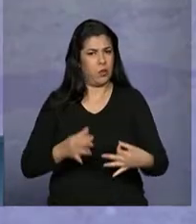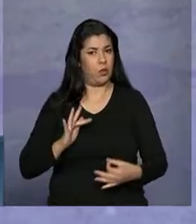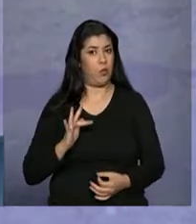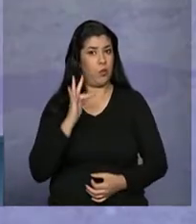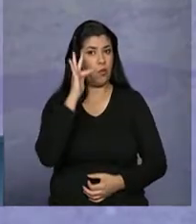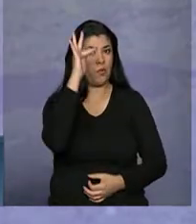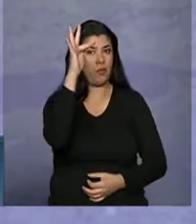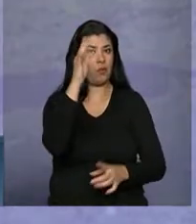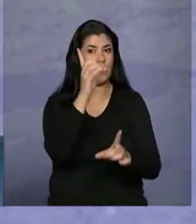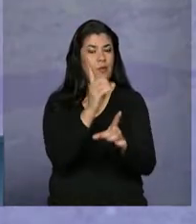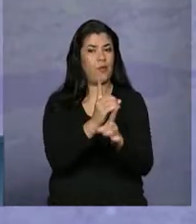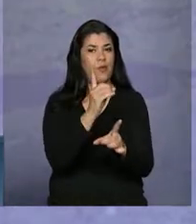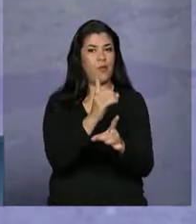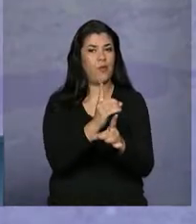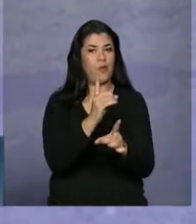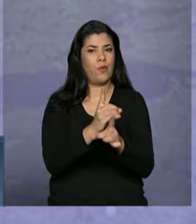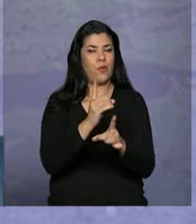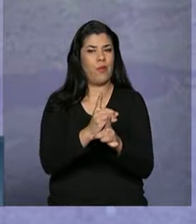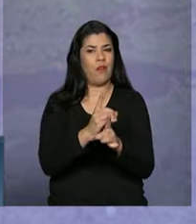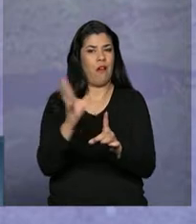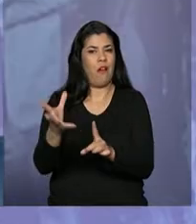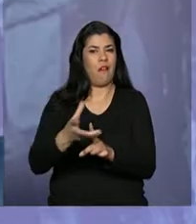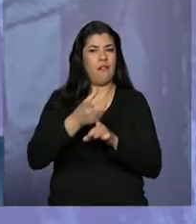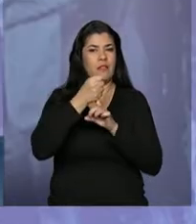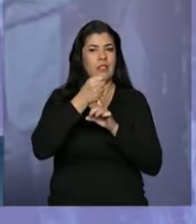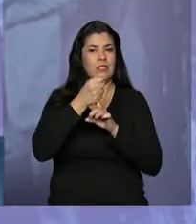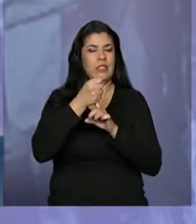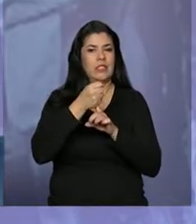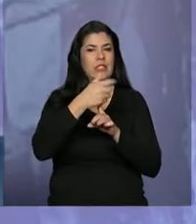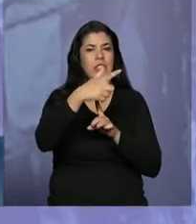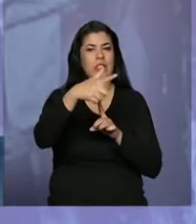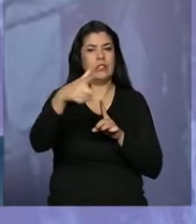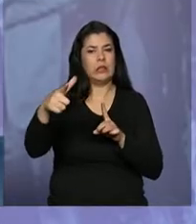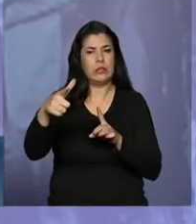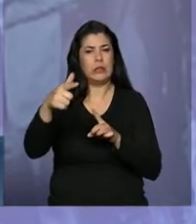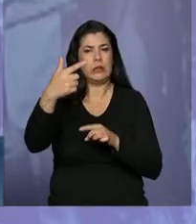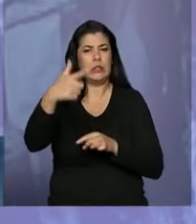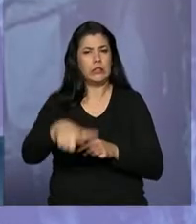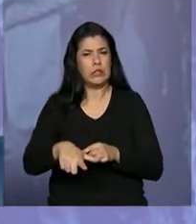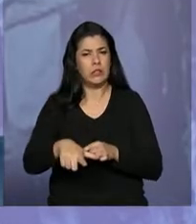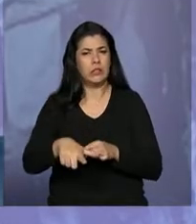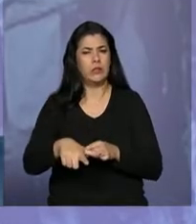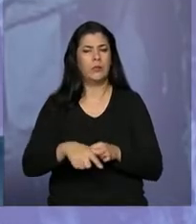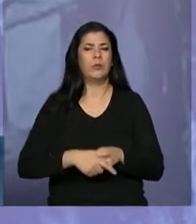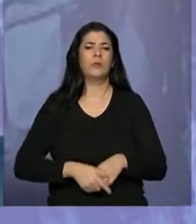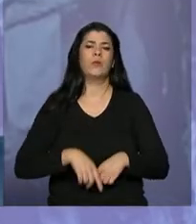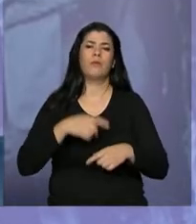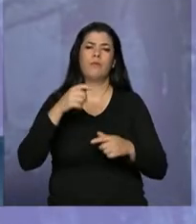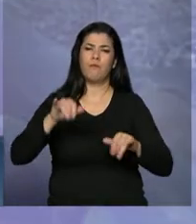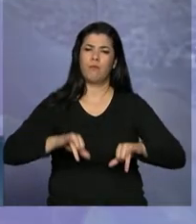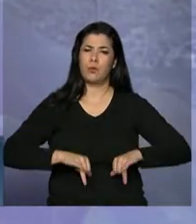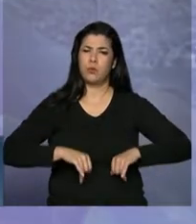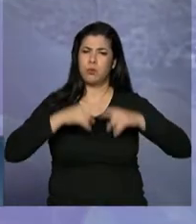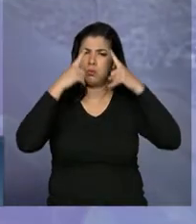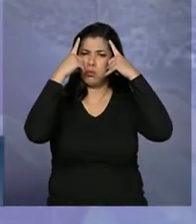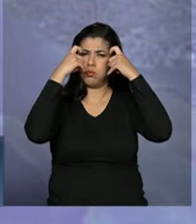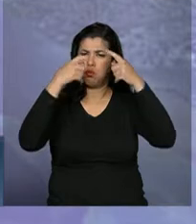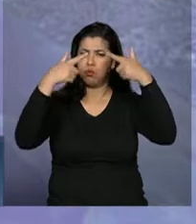em outra situação semelhante, vítimas da mesma armadilha,